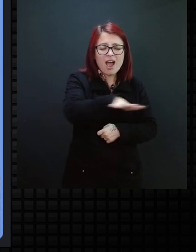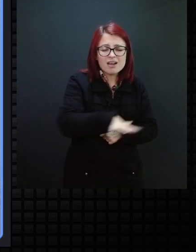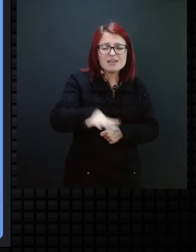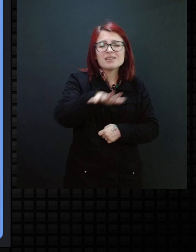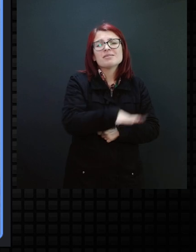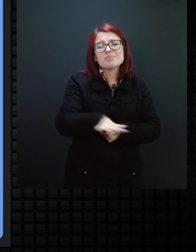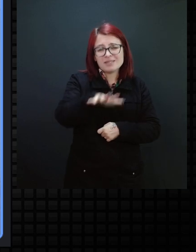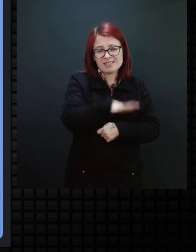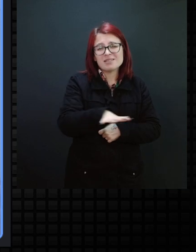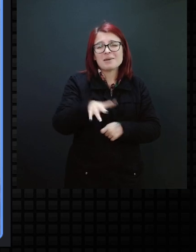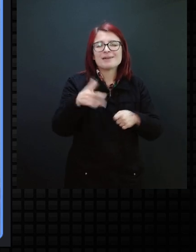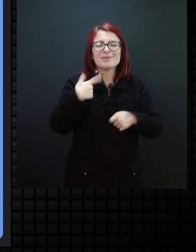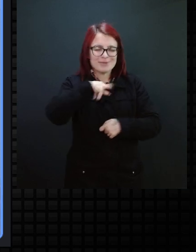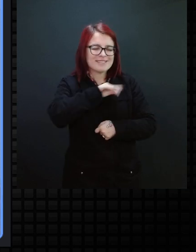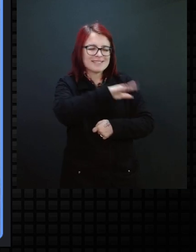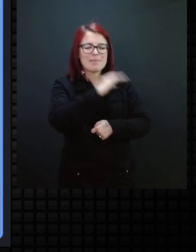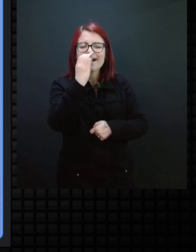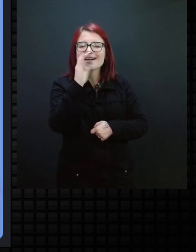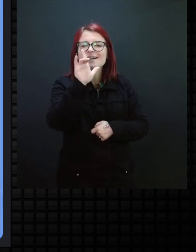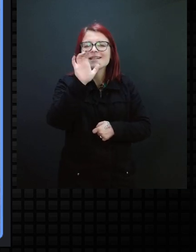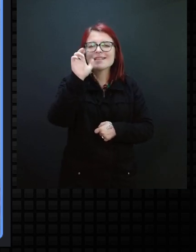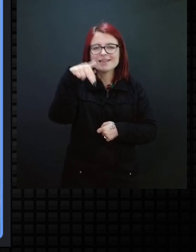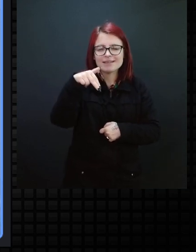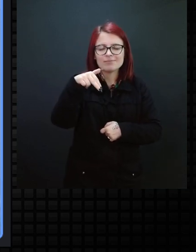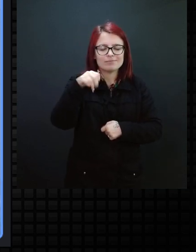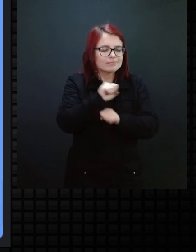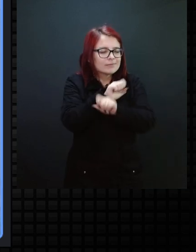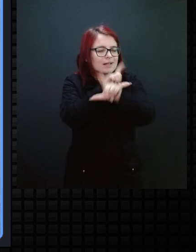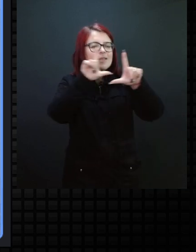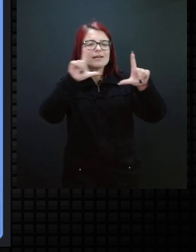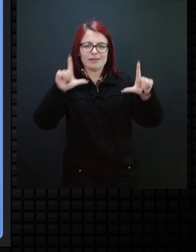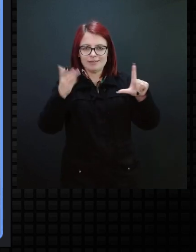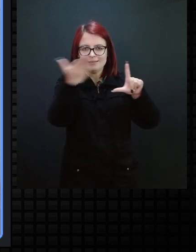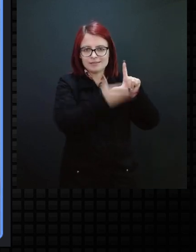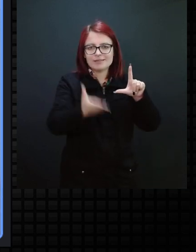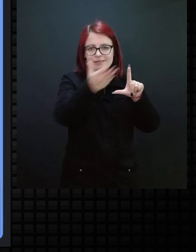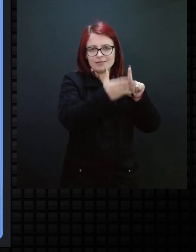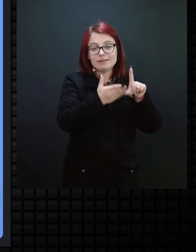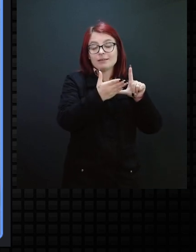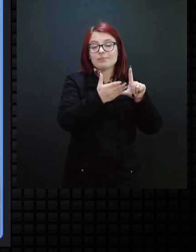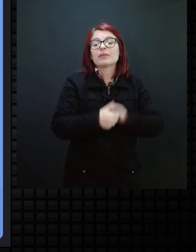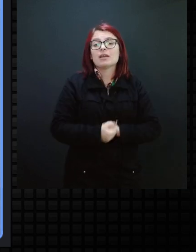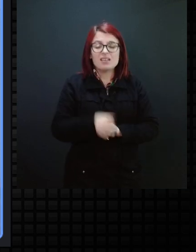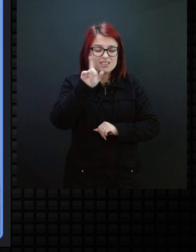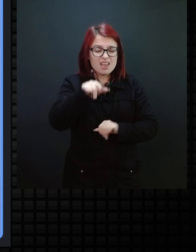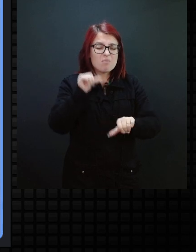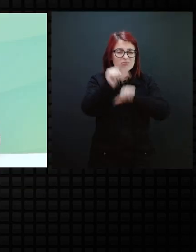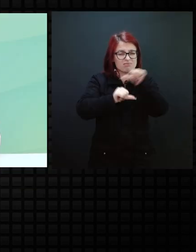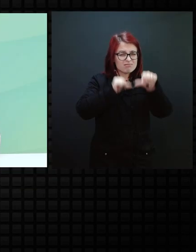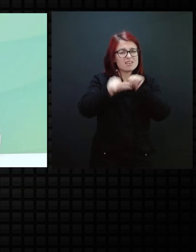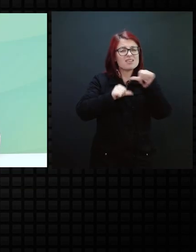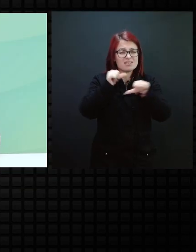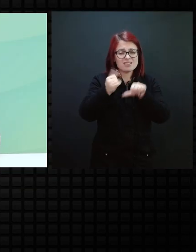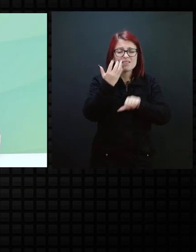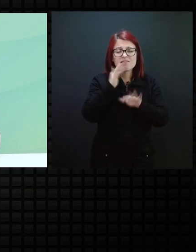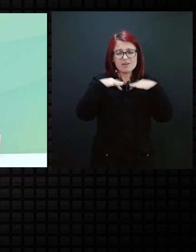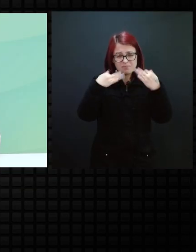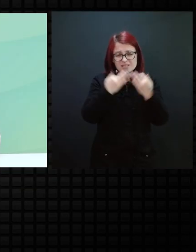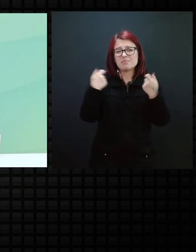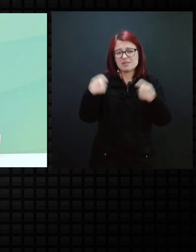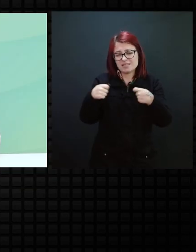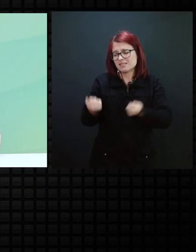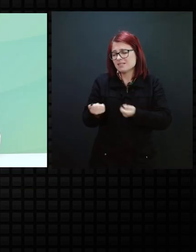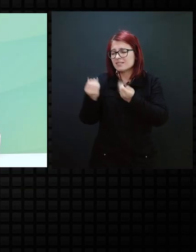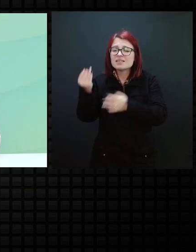clean, sem tantos estímulos. E isso tudo são mudanças que a família precisa oportunizar. Desde o início. Para